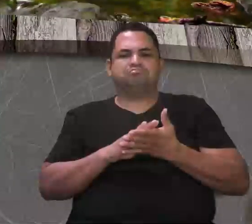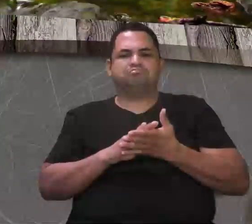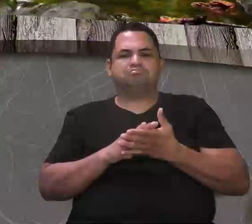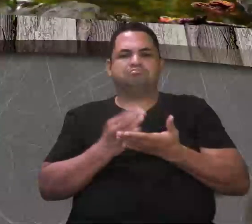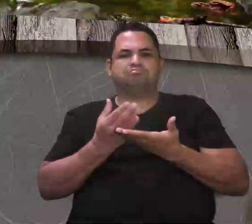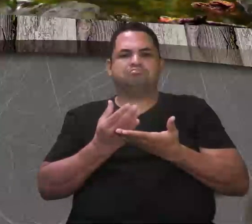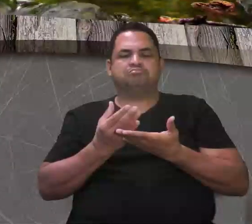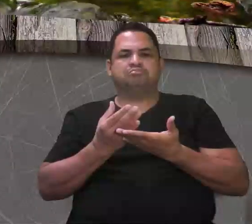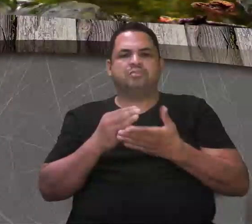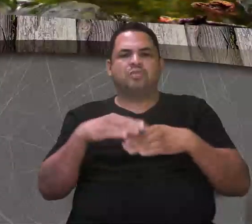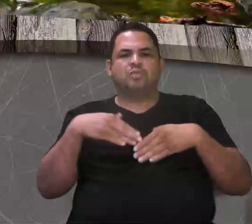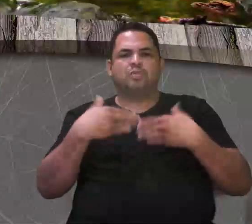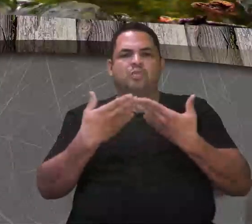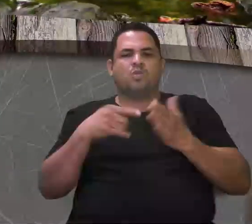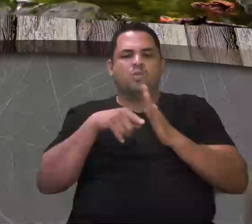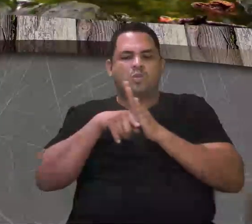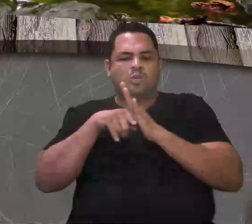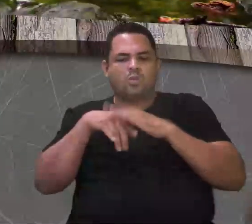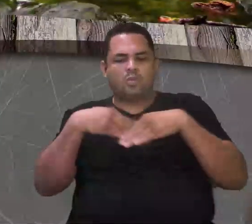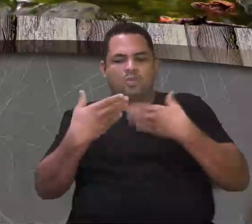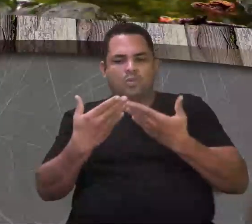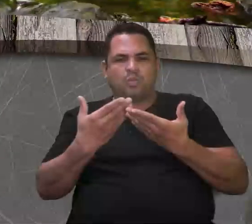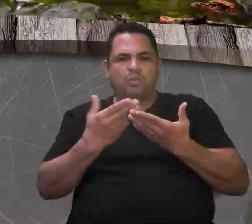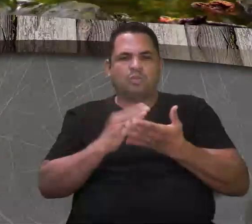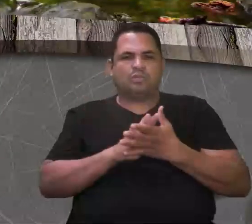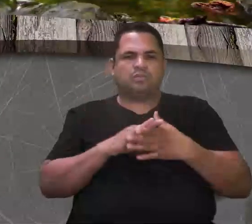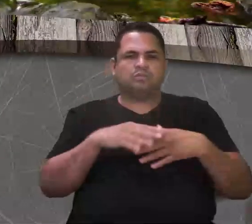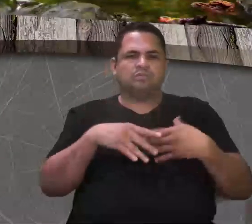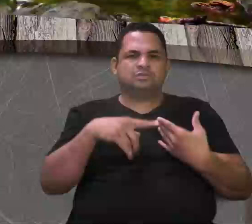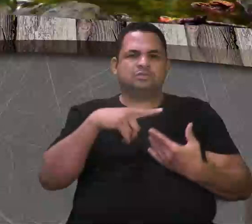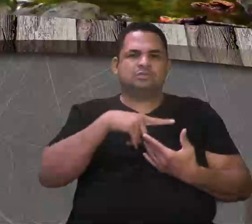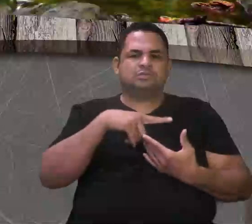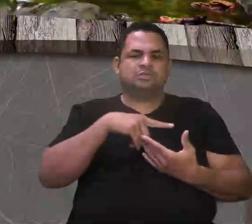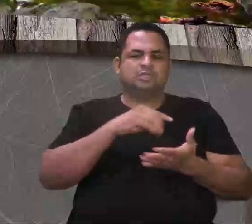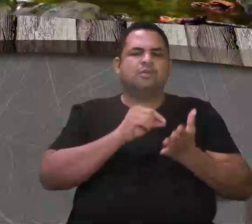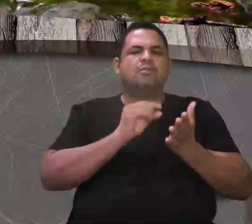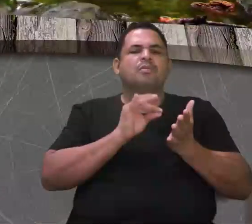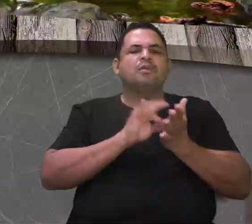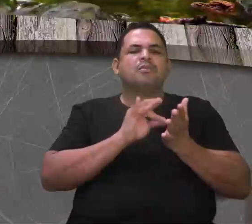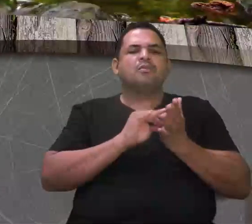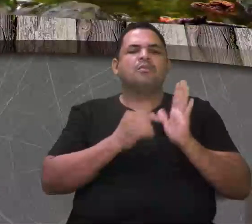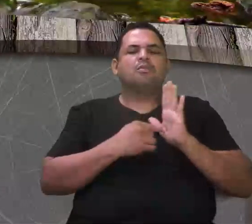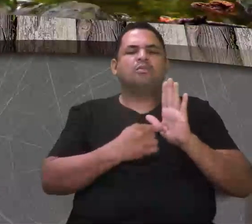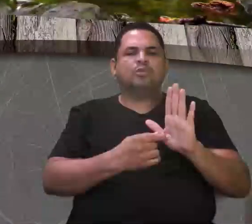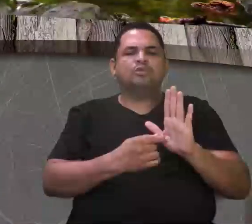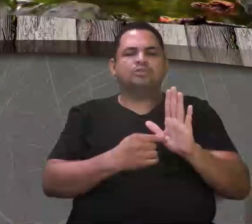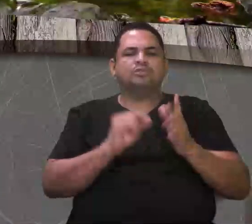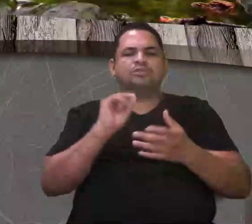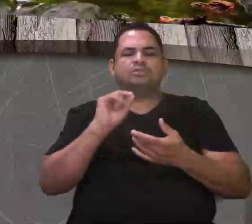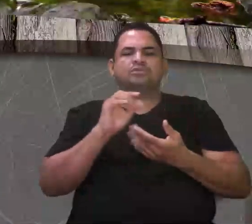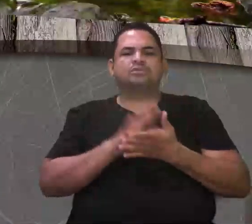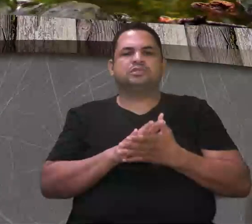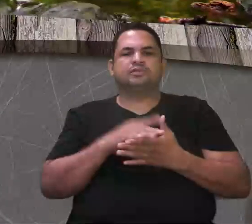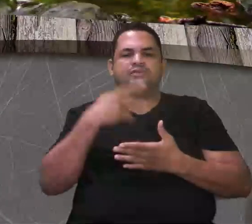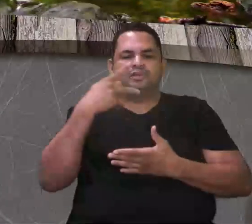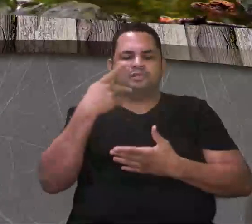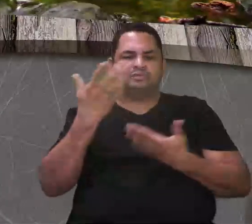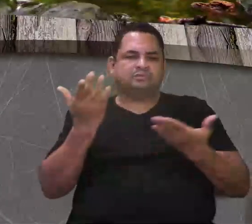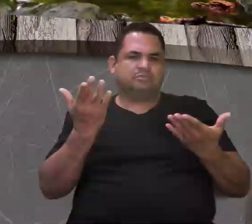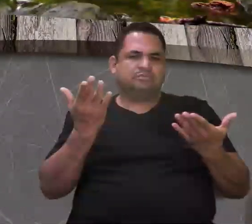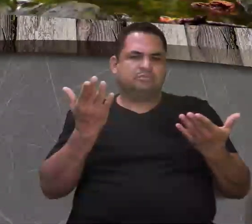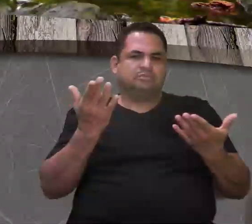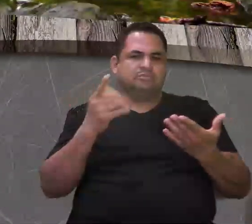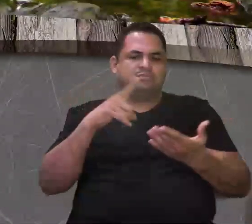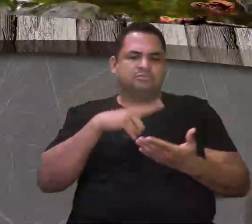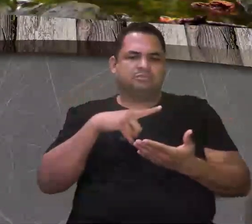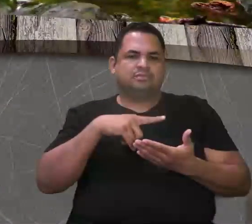né? Ou seja, quando a gente vai falar de alguma situação aí, tem alguma evidência, tem como provar isso que você está dizendo? Então, evolutivamente, a gente